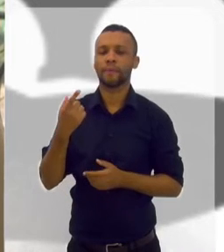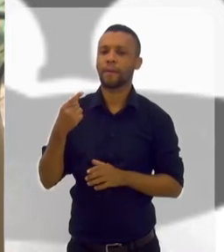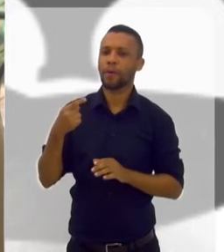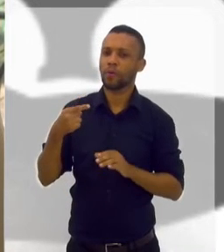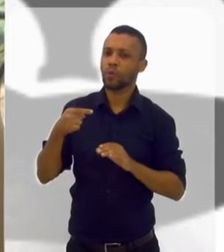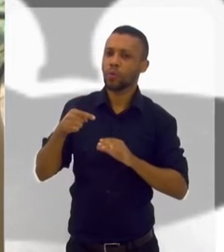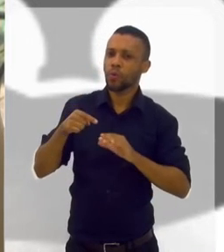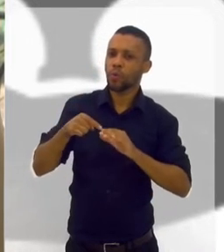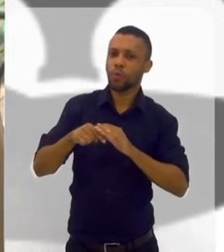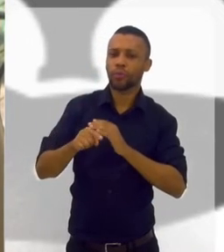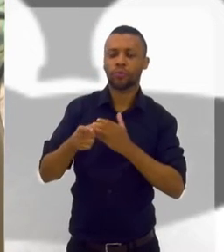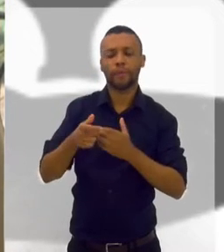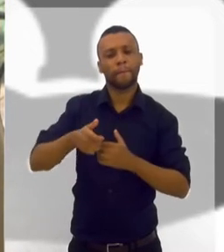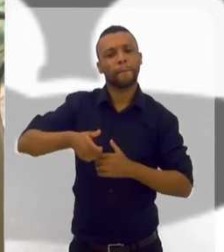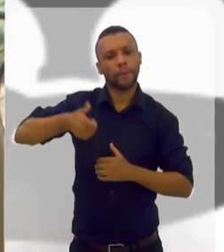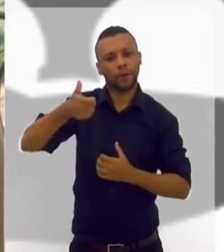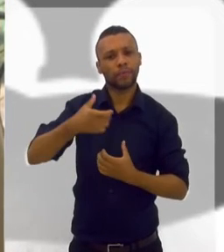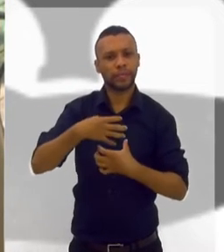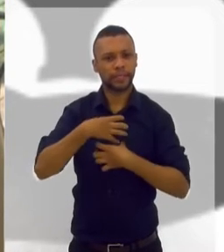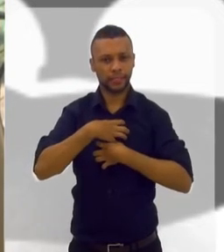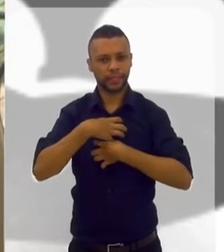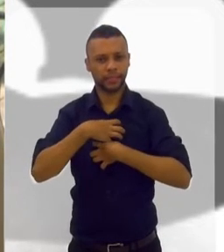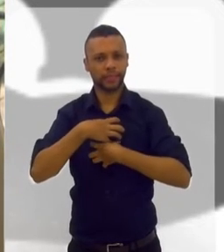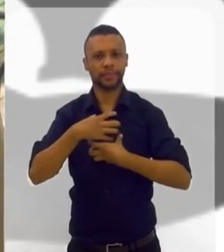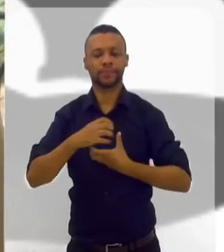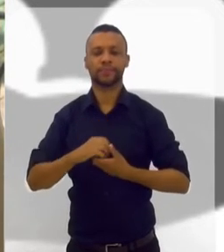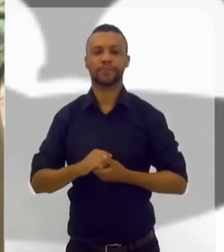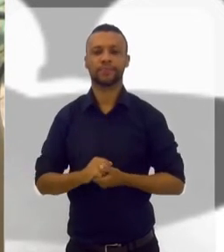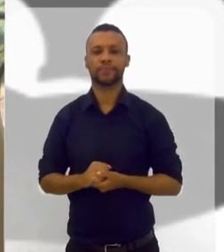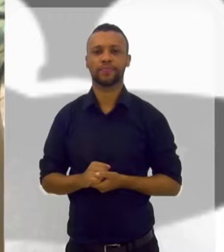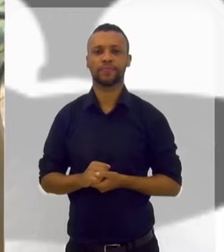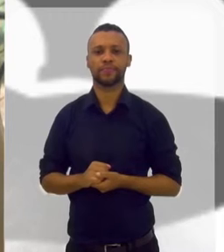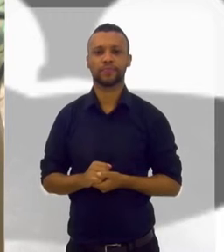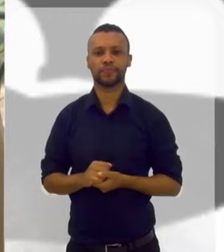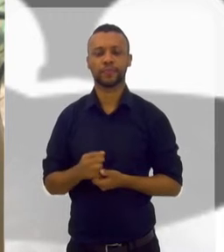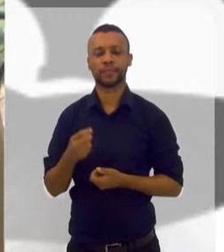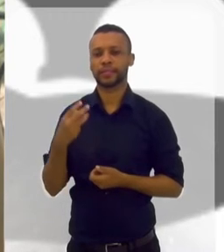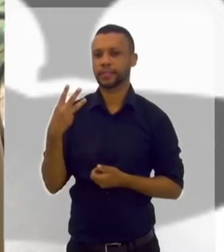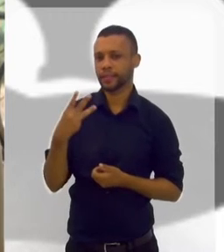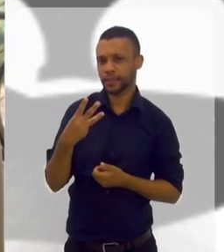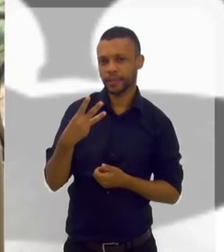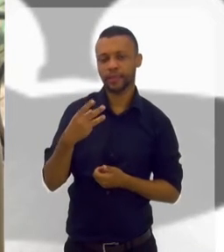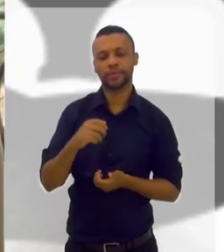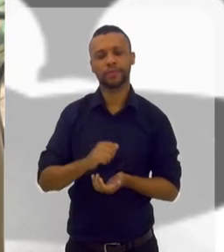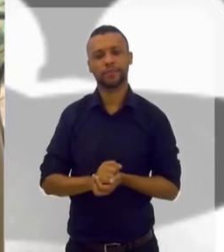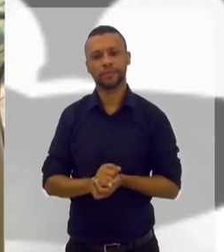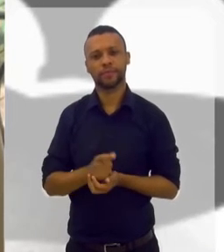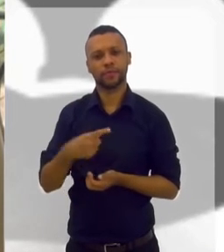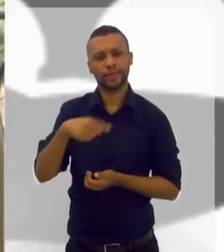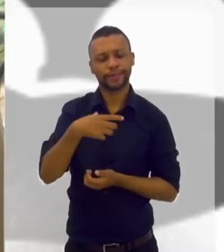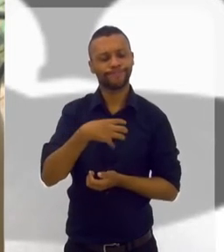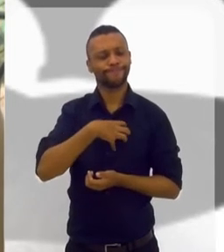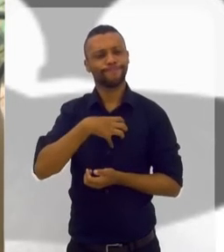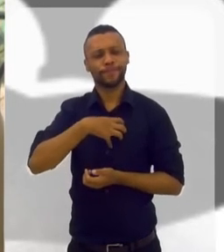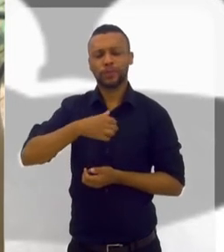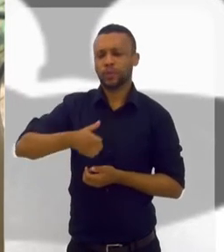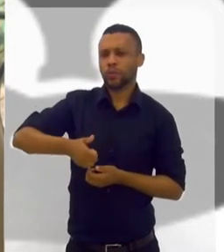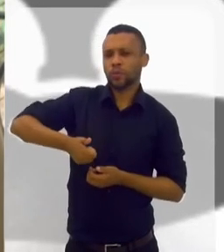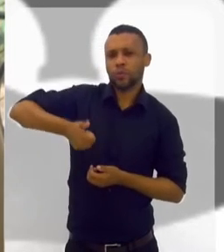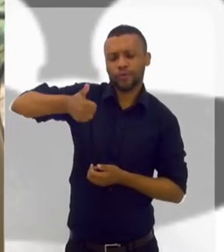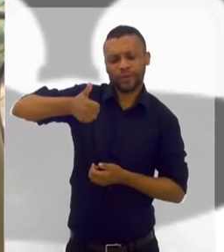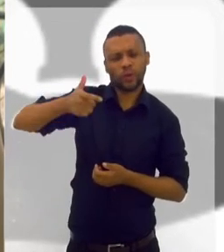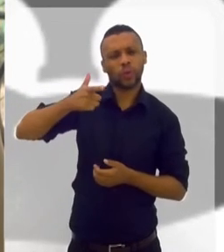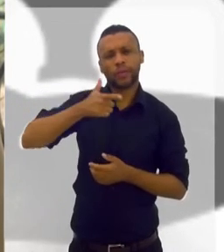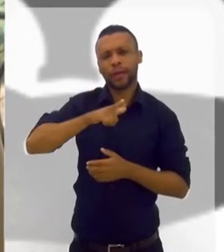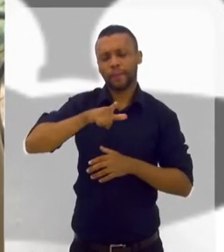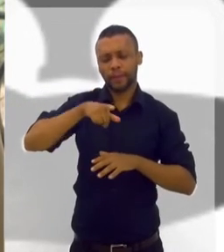você vai, melhor você se sente. 3. Quanto melhor você se sente, mais